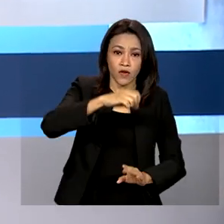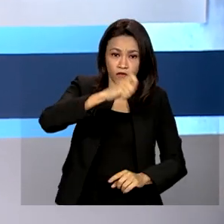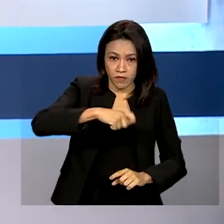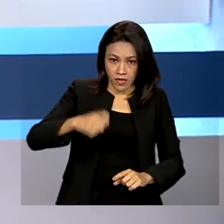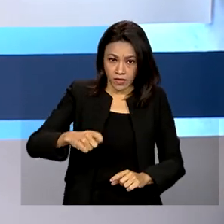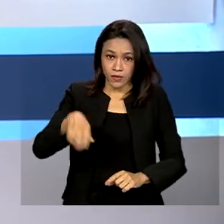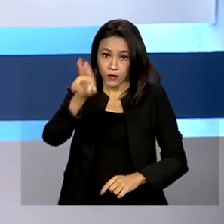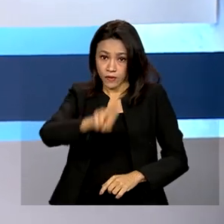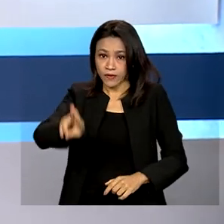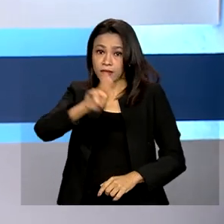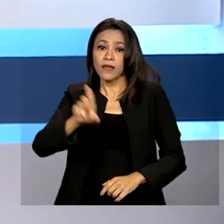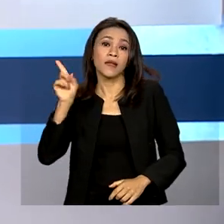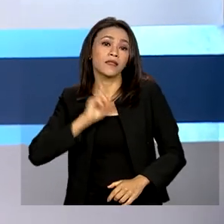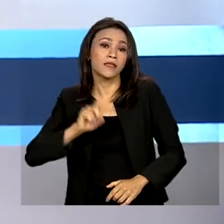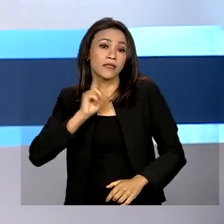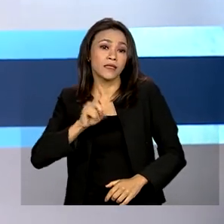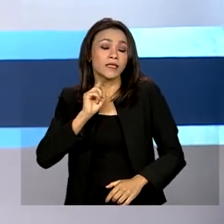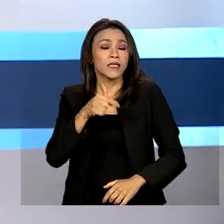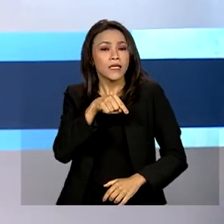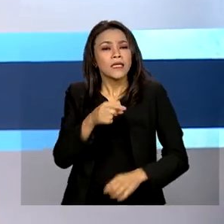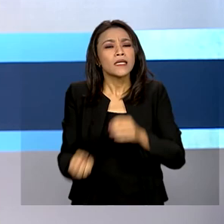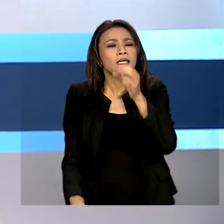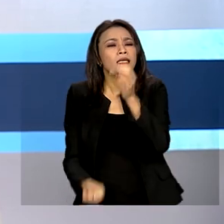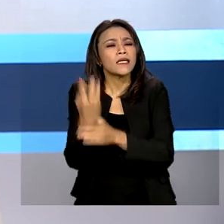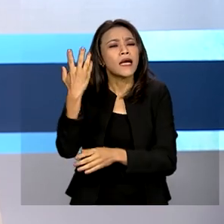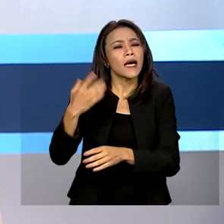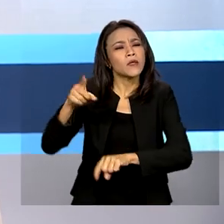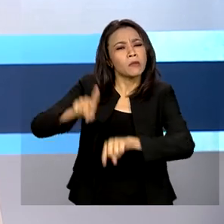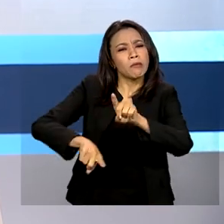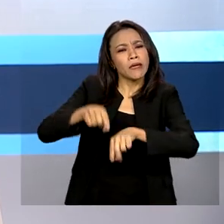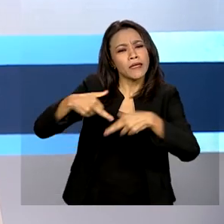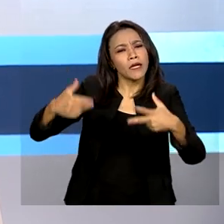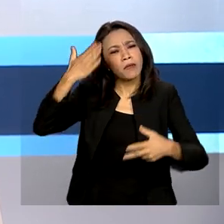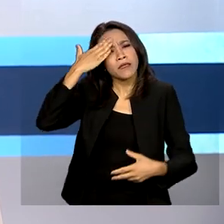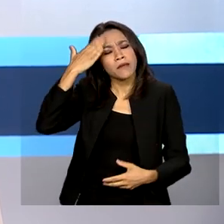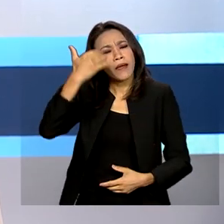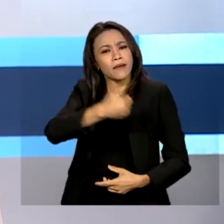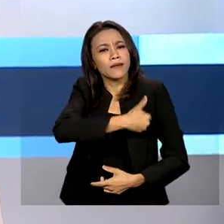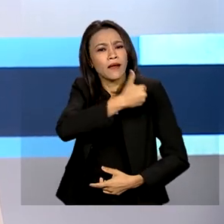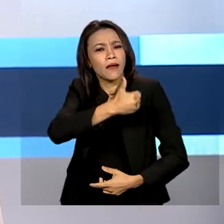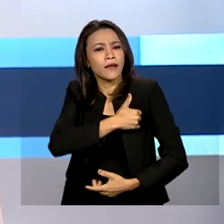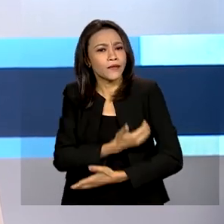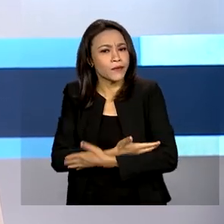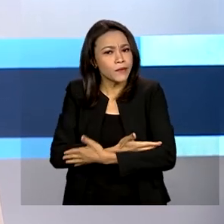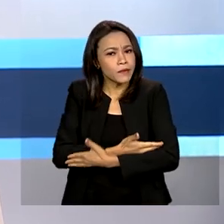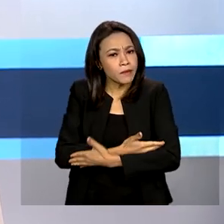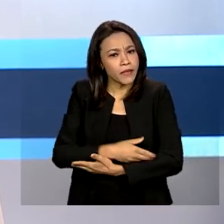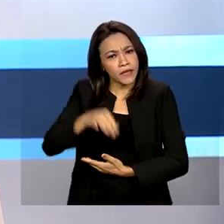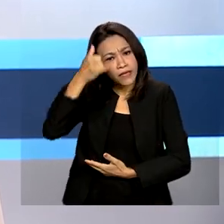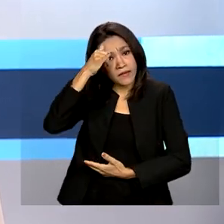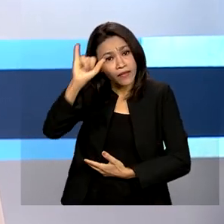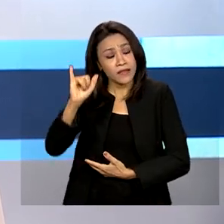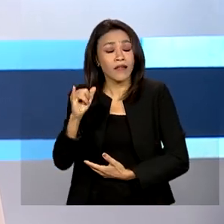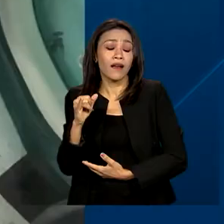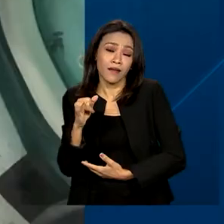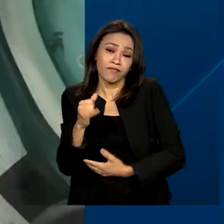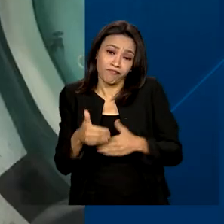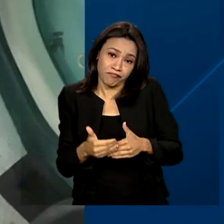pesquisadores desenvolveram um equipamento para ajudar a identificar a idade do bebê e evitar situações mais graves.